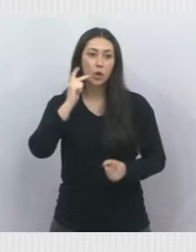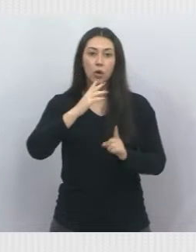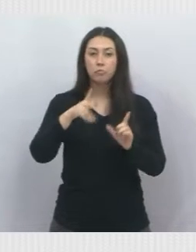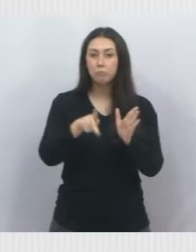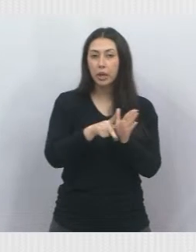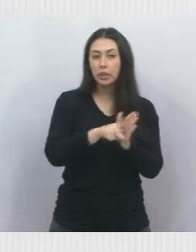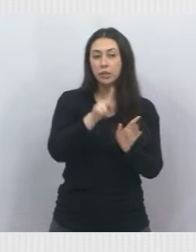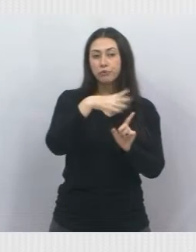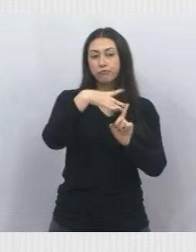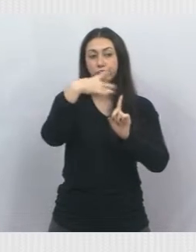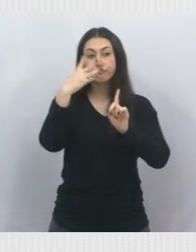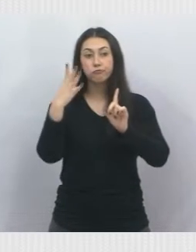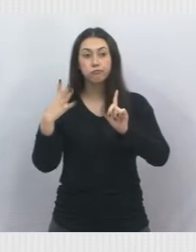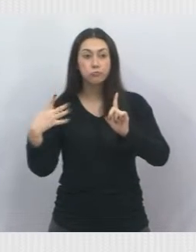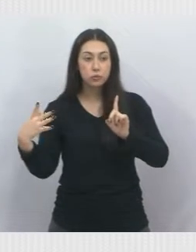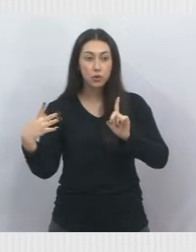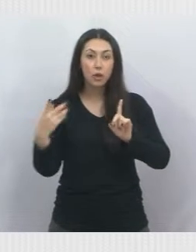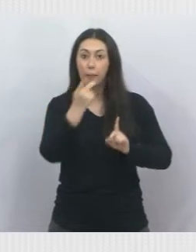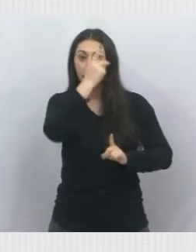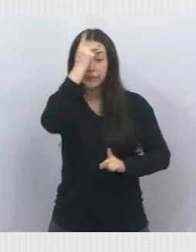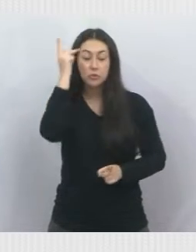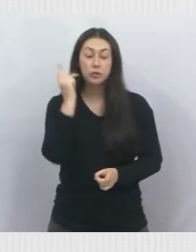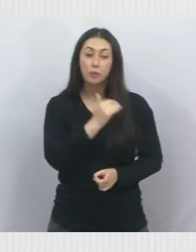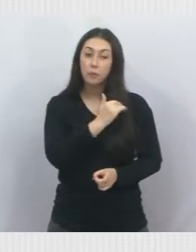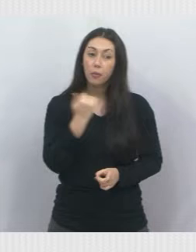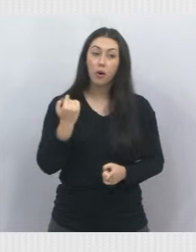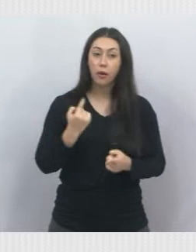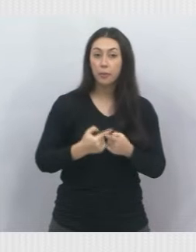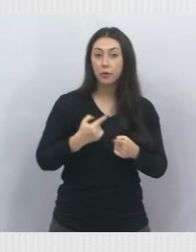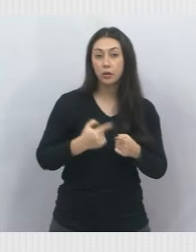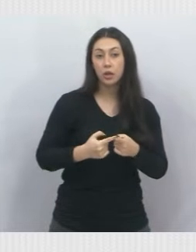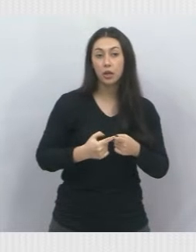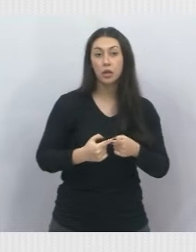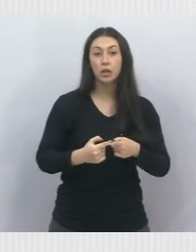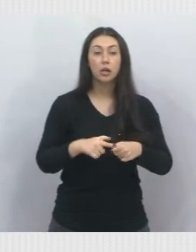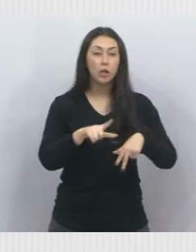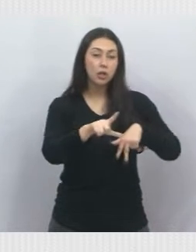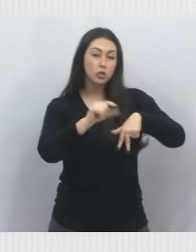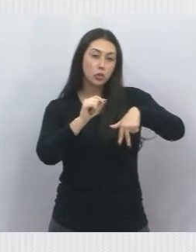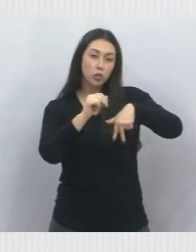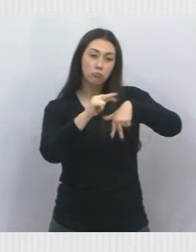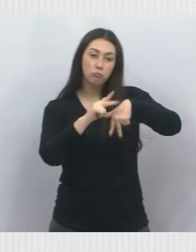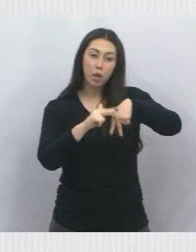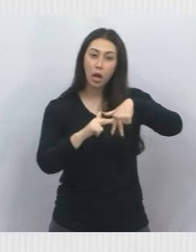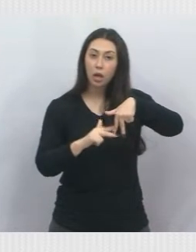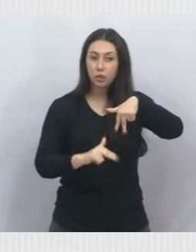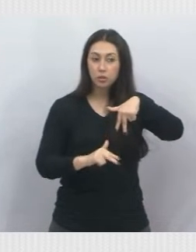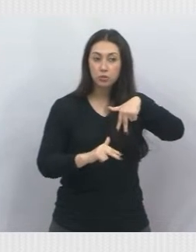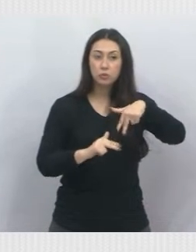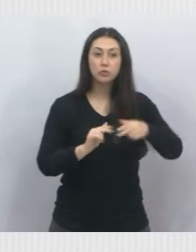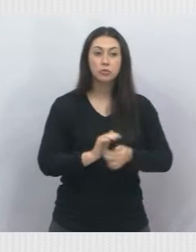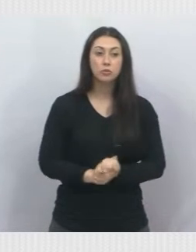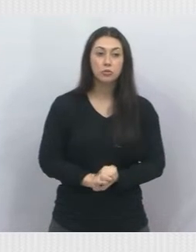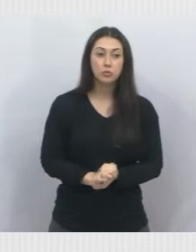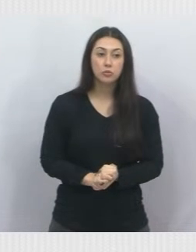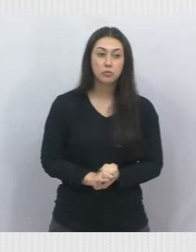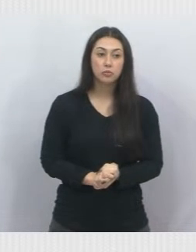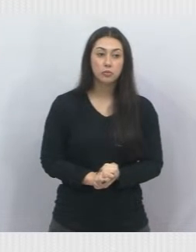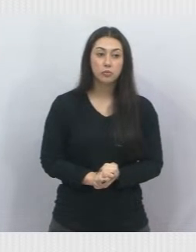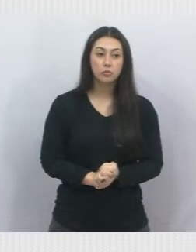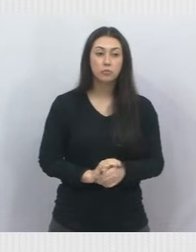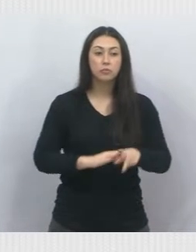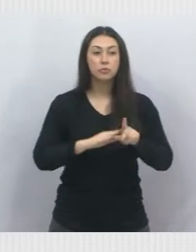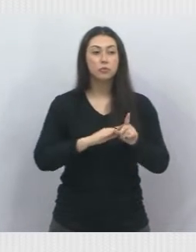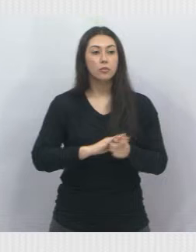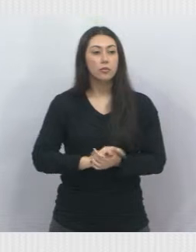E a cada dia um cidadão é morto. Por causa da sua orientação sexual ou identidade de gênero. A SEDES,